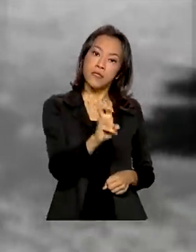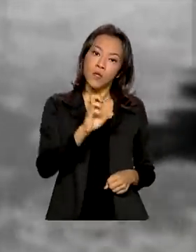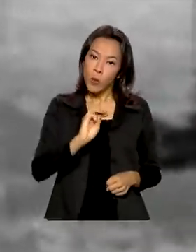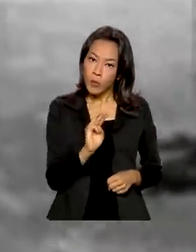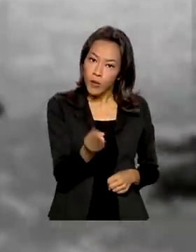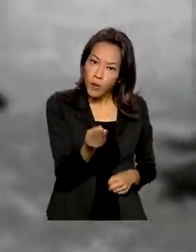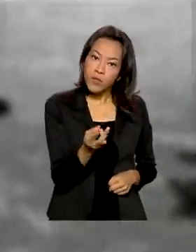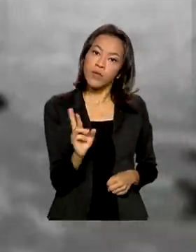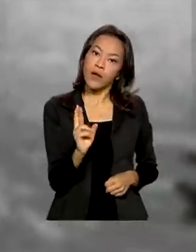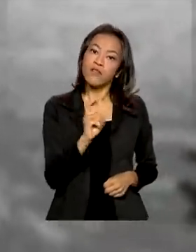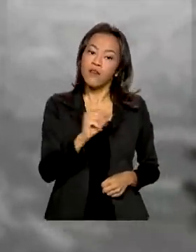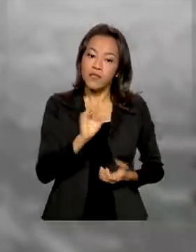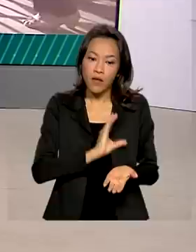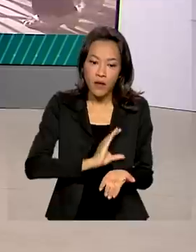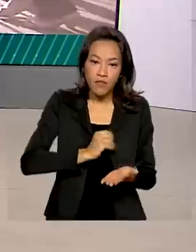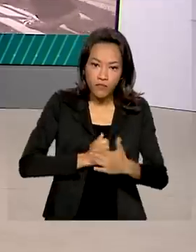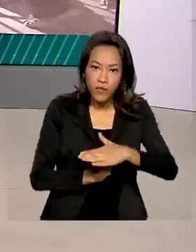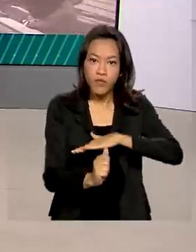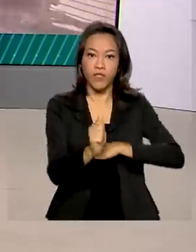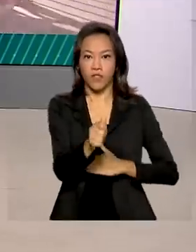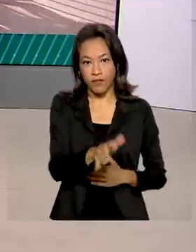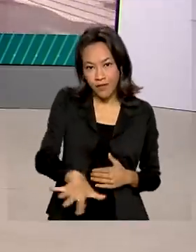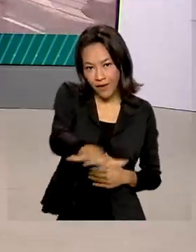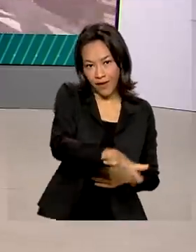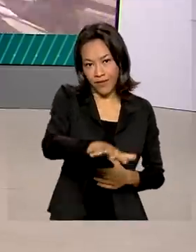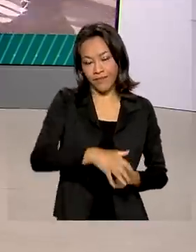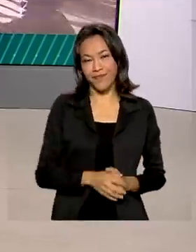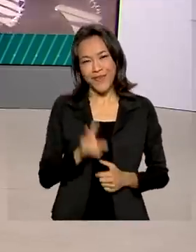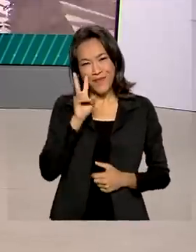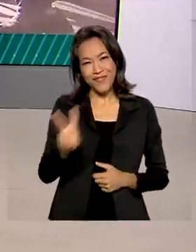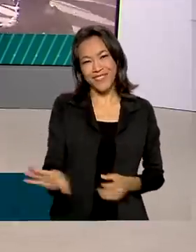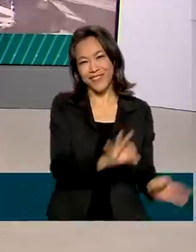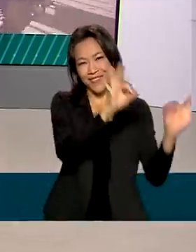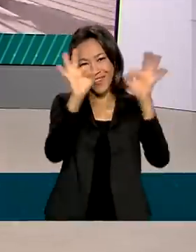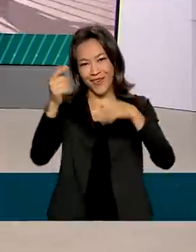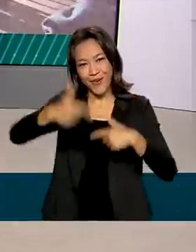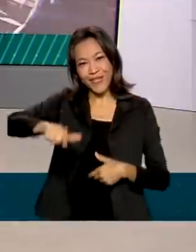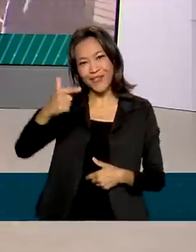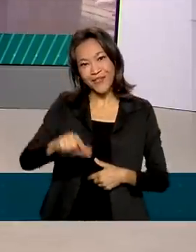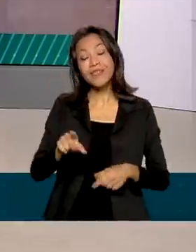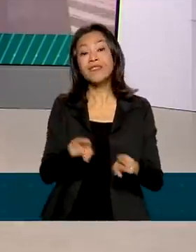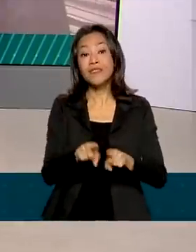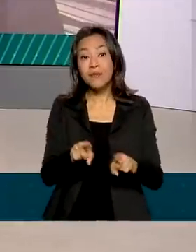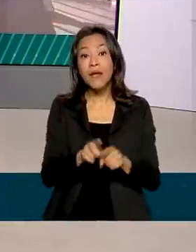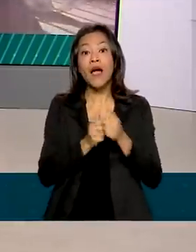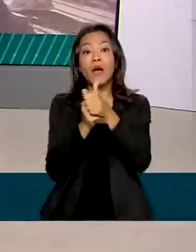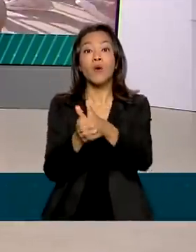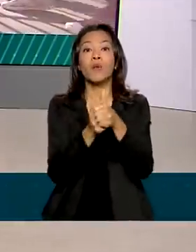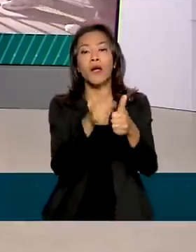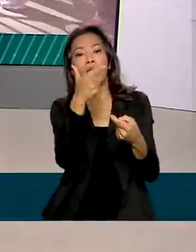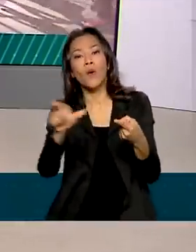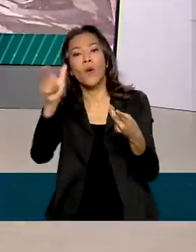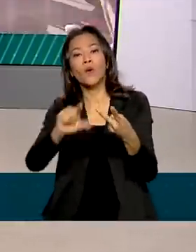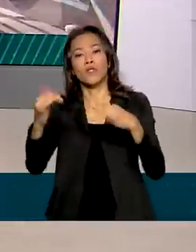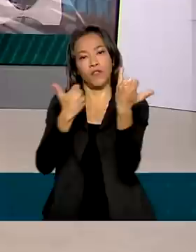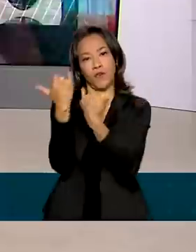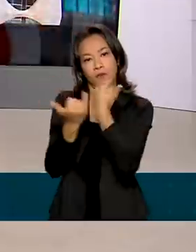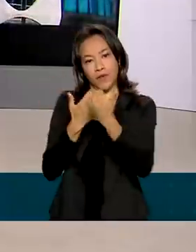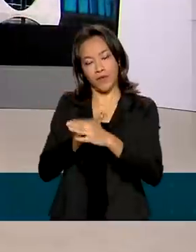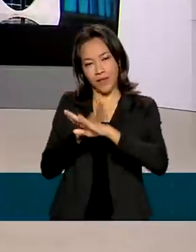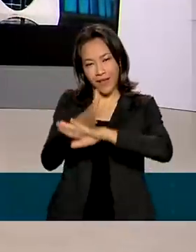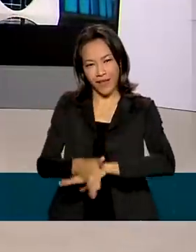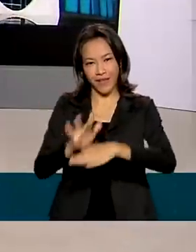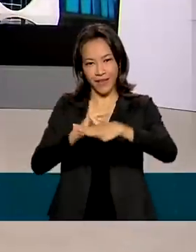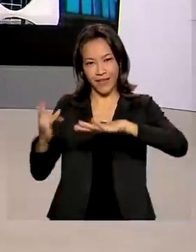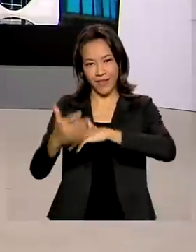serão investidos na área. Para rever as reportagens de hoje e também acompanhar outras notícias, acesse as redes